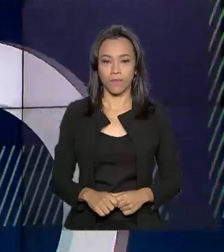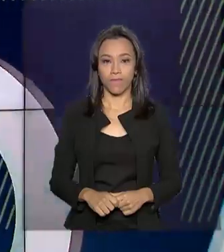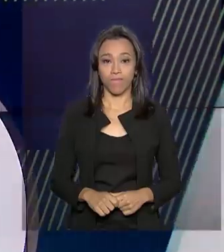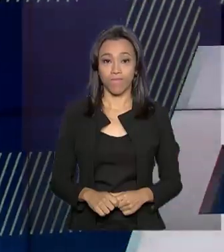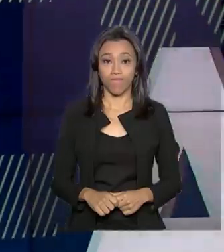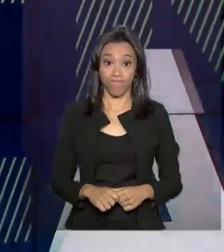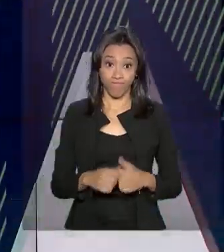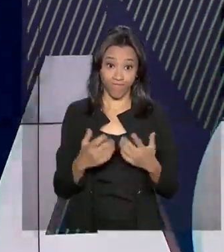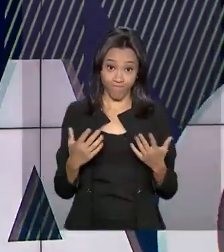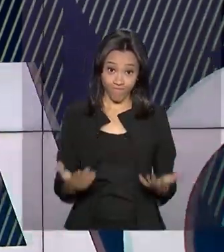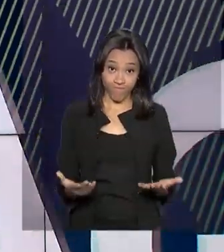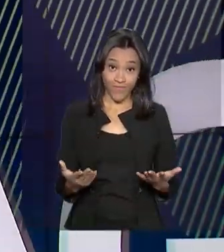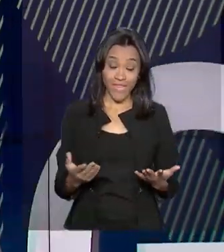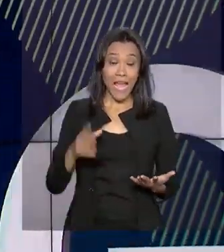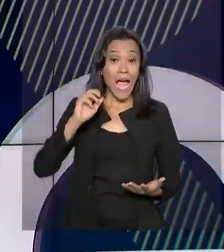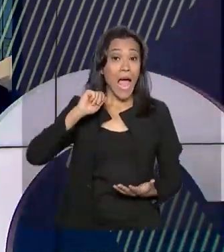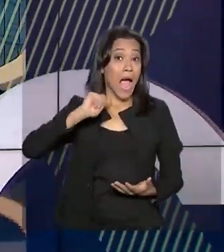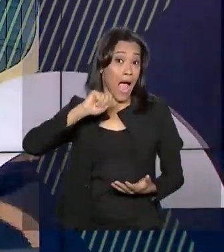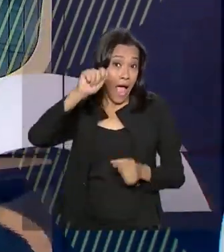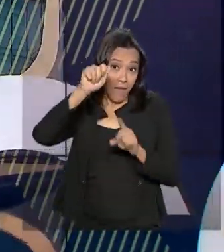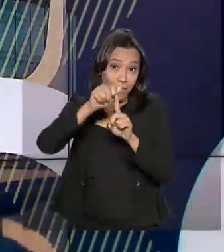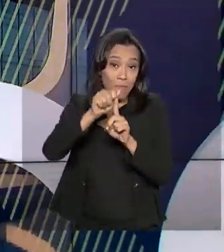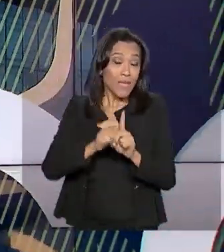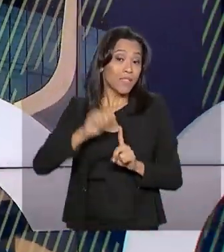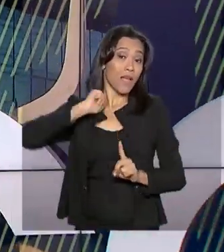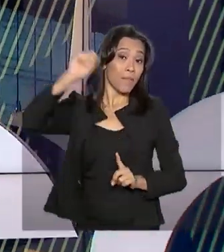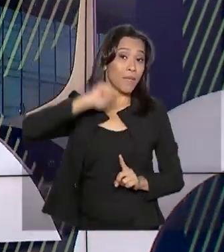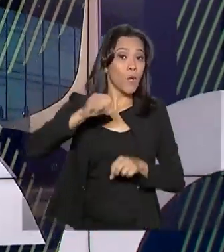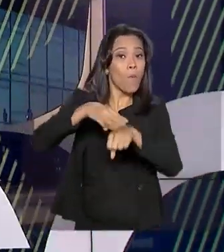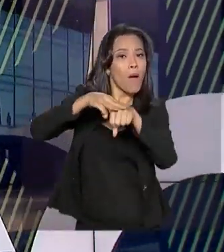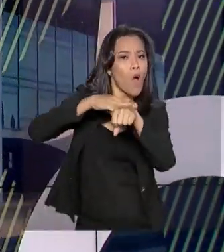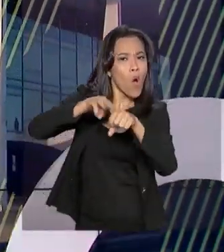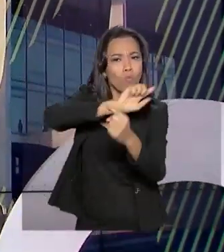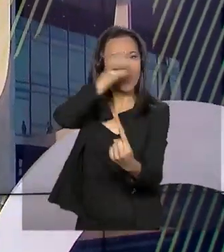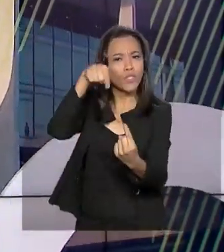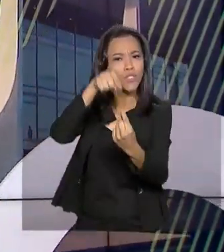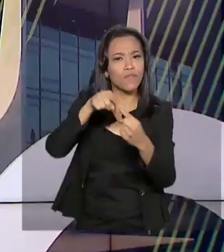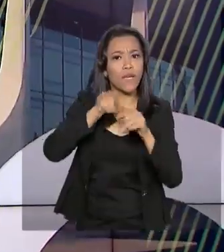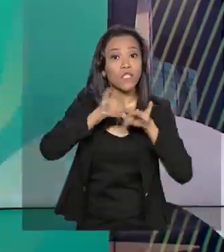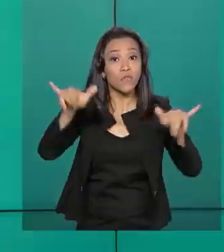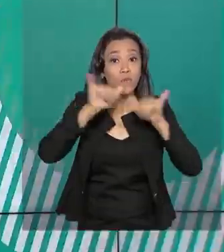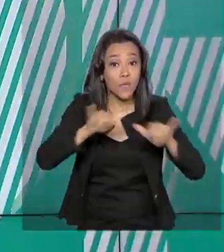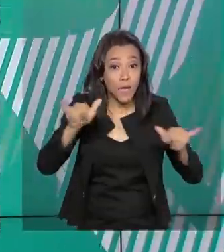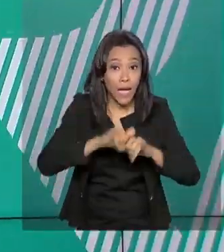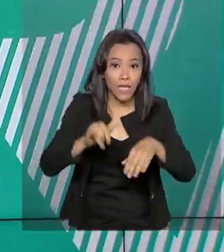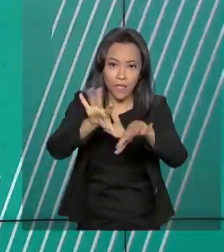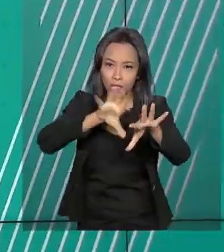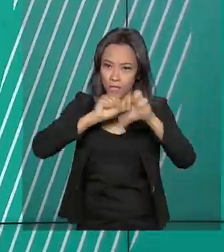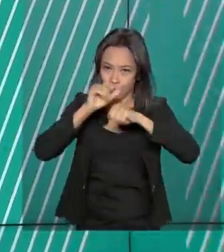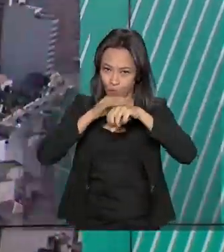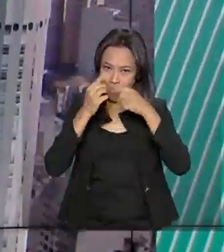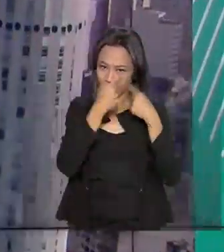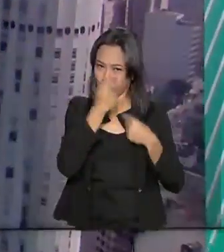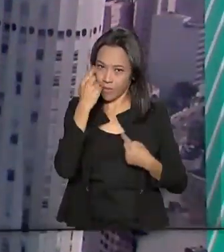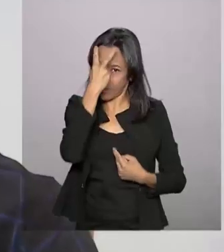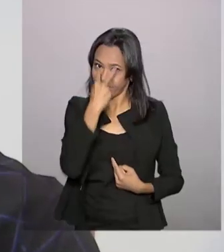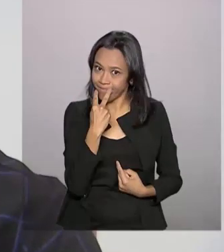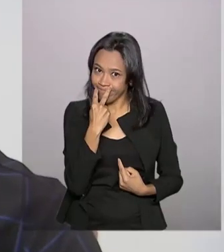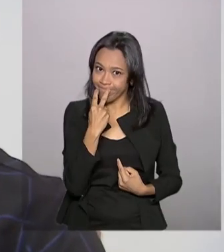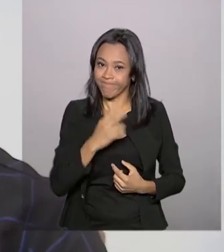Estamos no Abril Marrom. O mês inteiro é dedicado a alertar a população sobre a prevenção das doenças nos olhos e da cegueira.